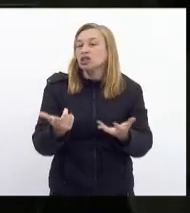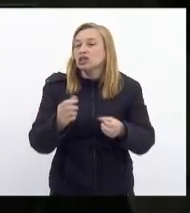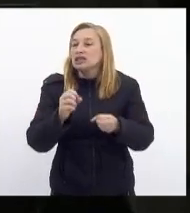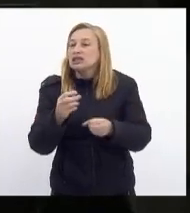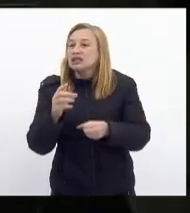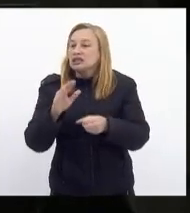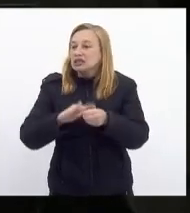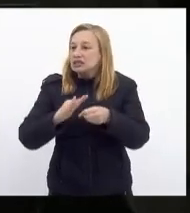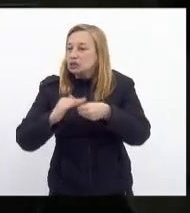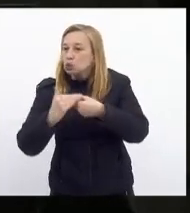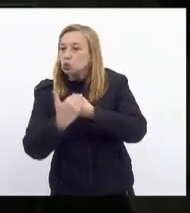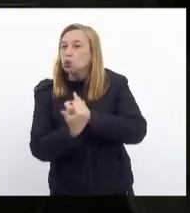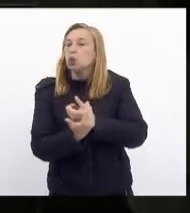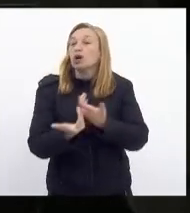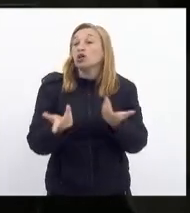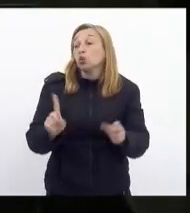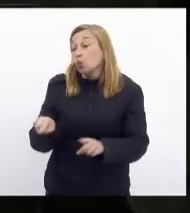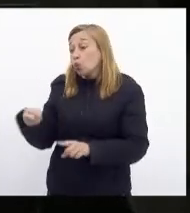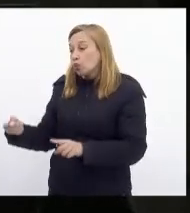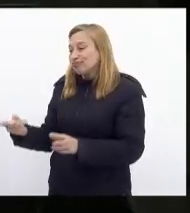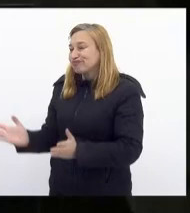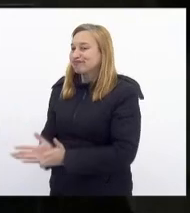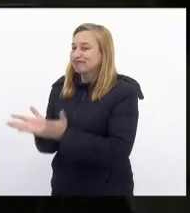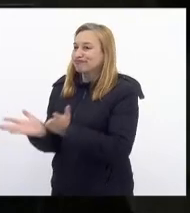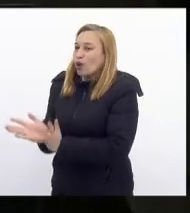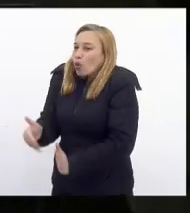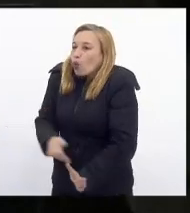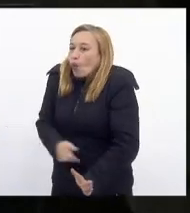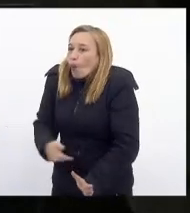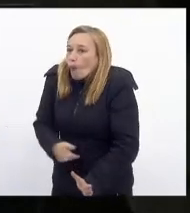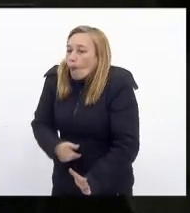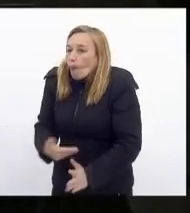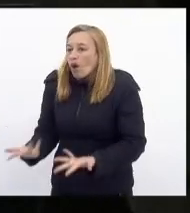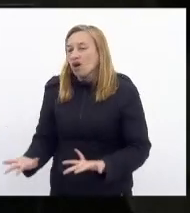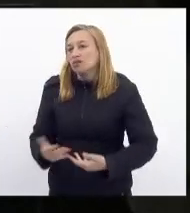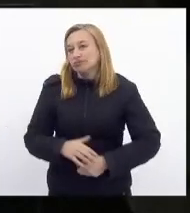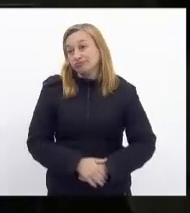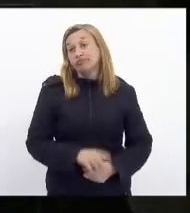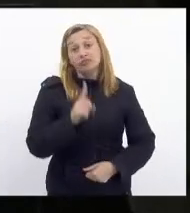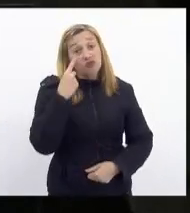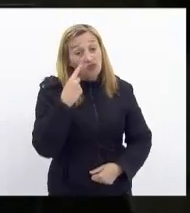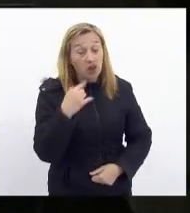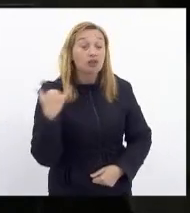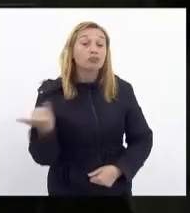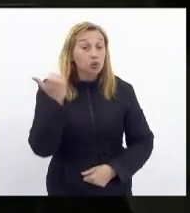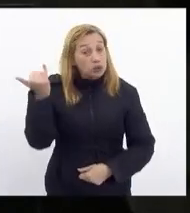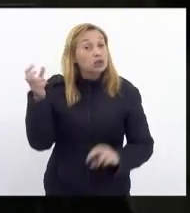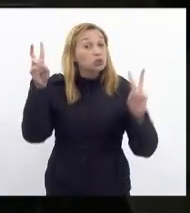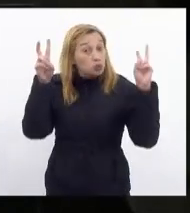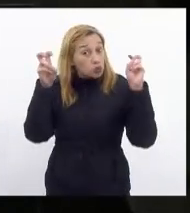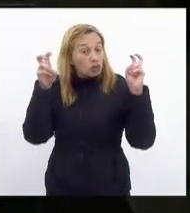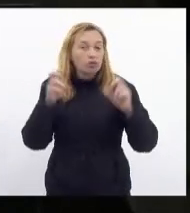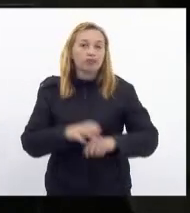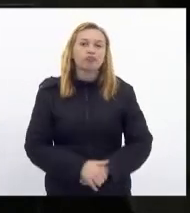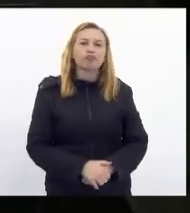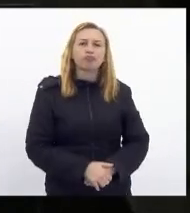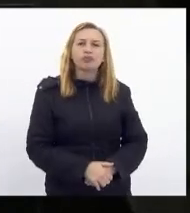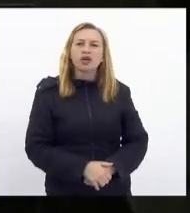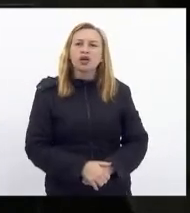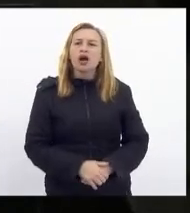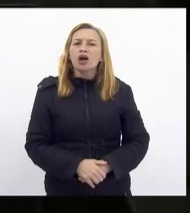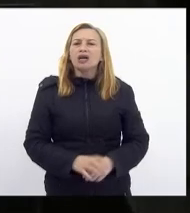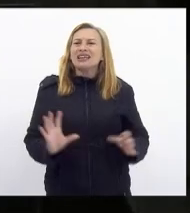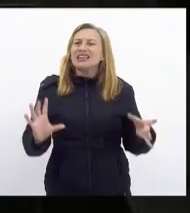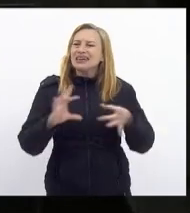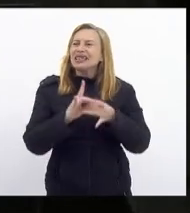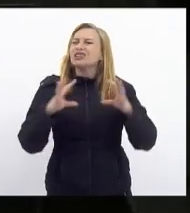produzindo a subnutrição você veja a importância desse tema aí associado a